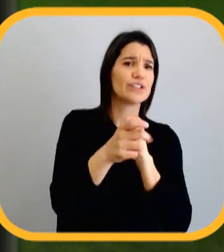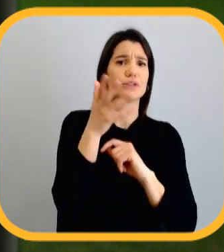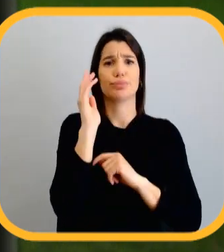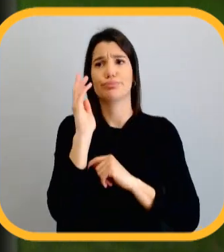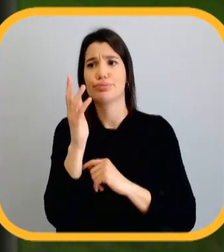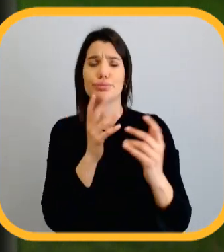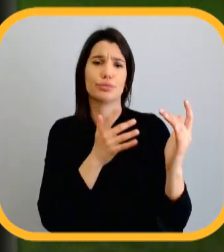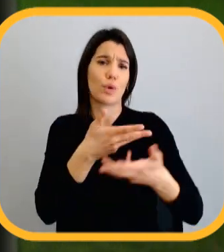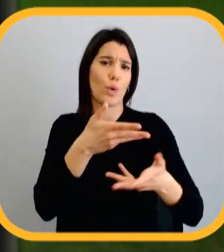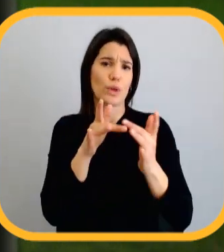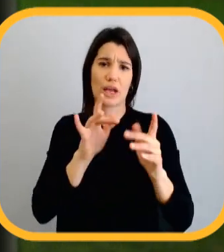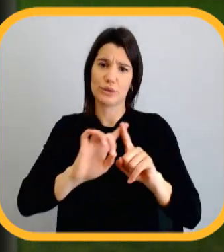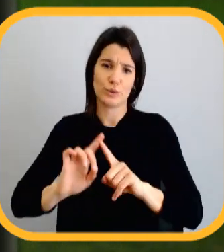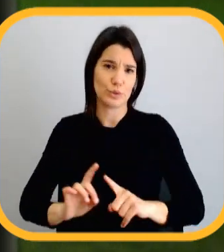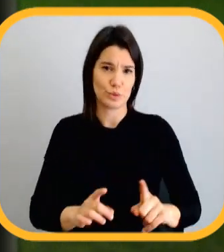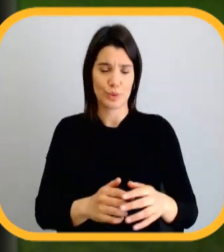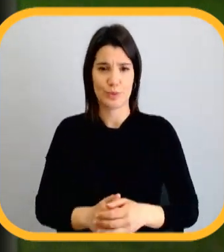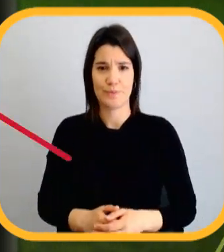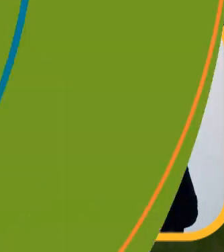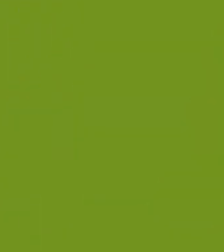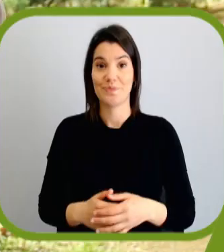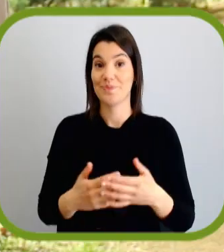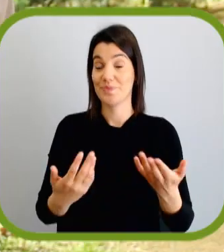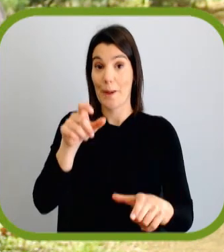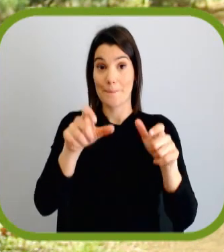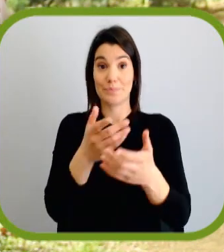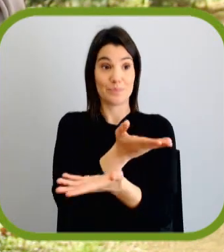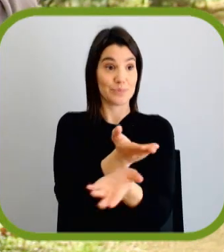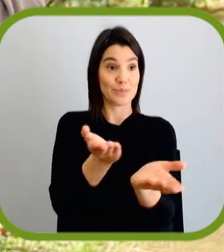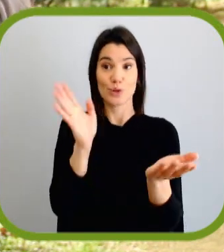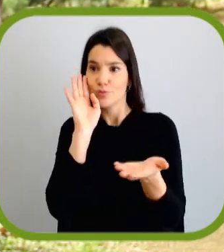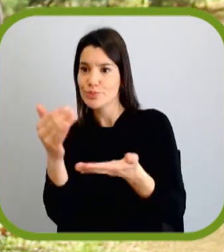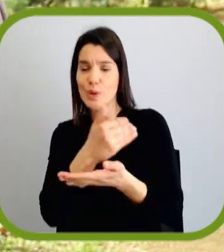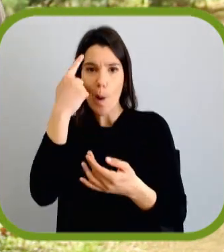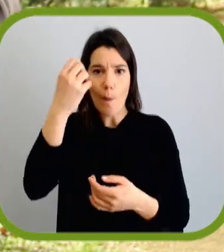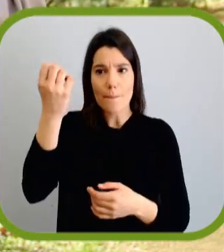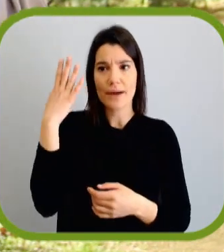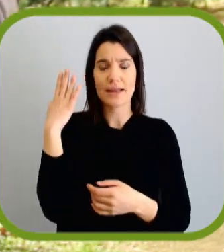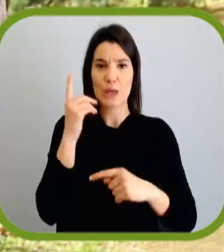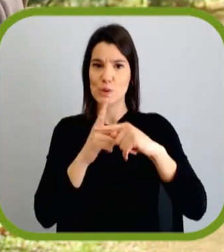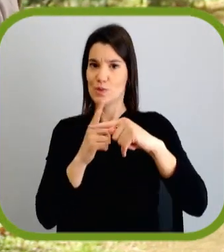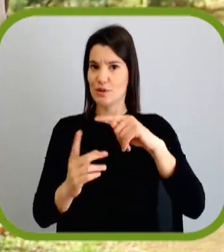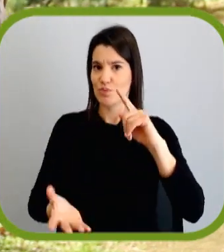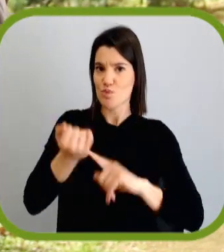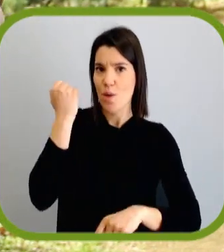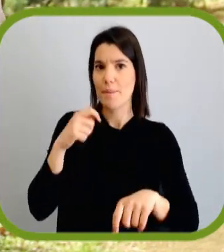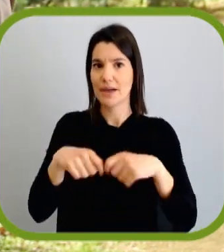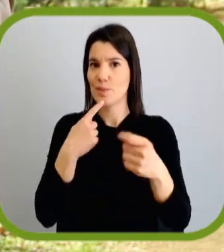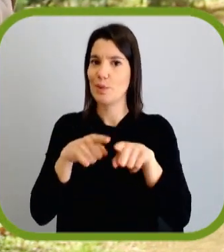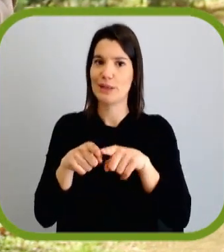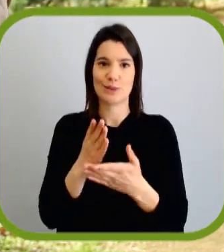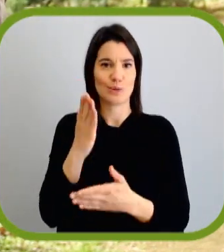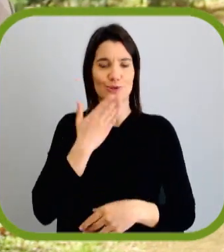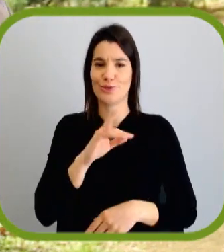entrevistas e outras formas de interação com o público. Compreender o público não é suficiente para o sucesso de um partido